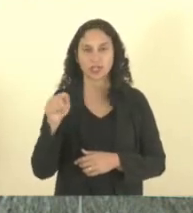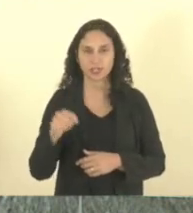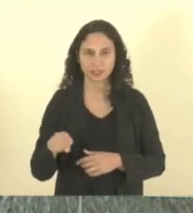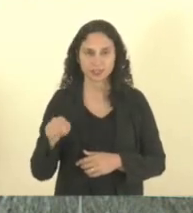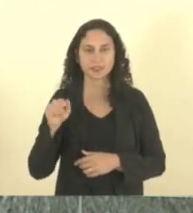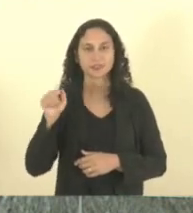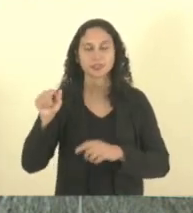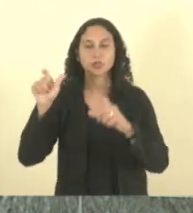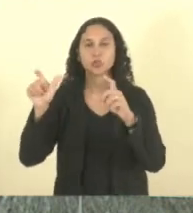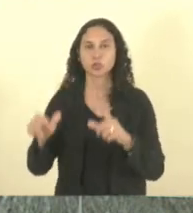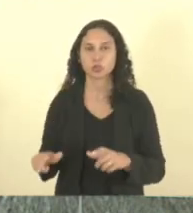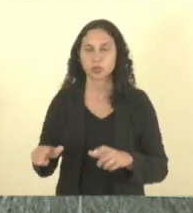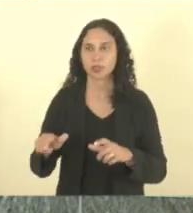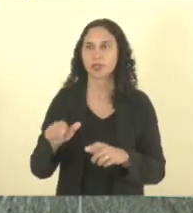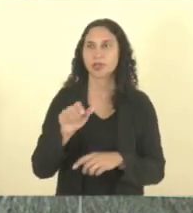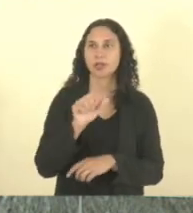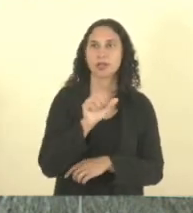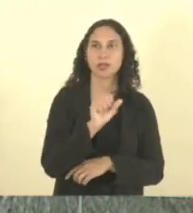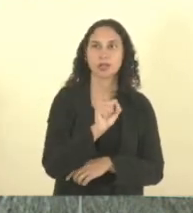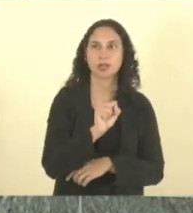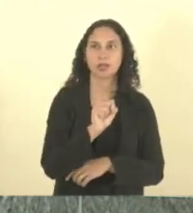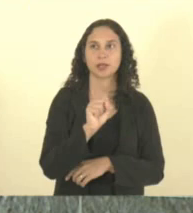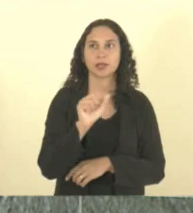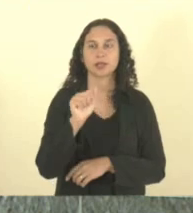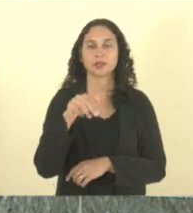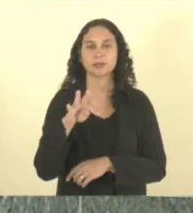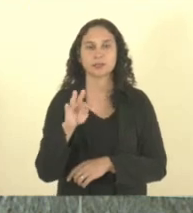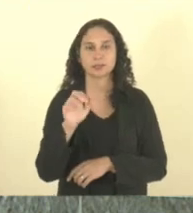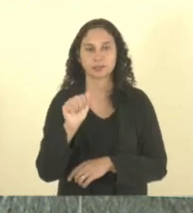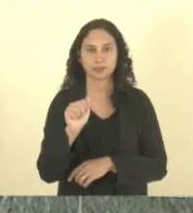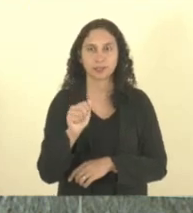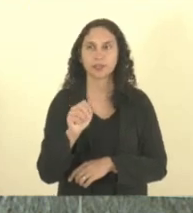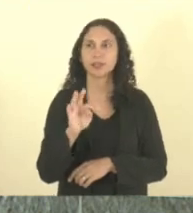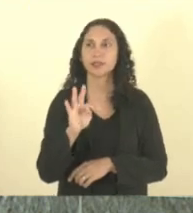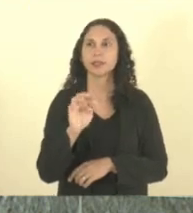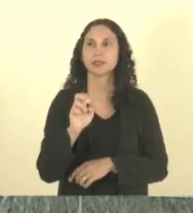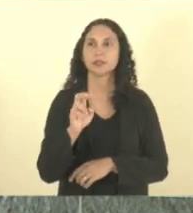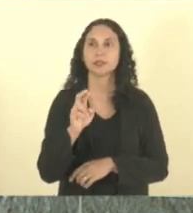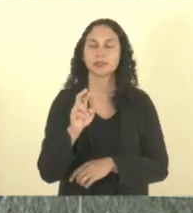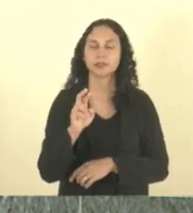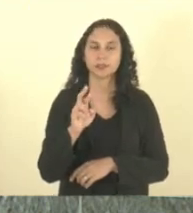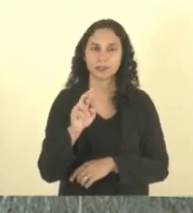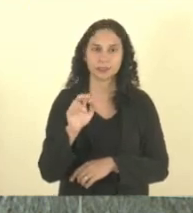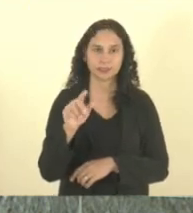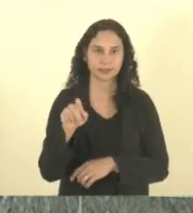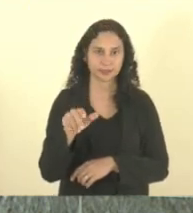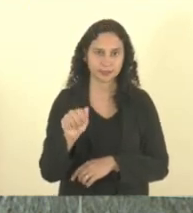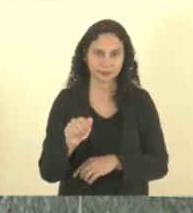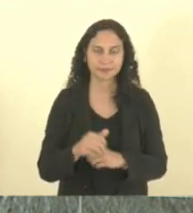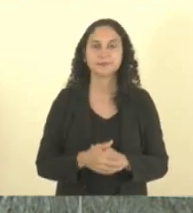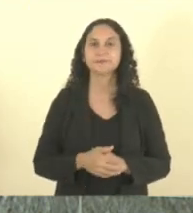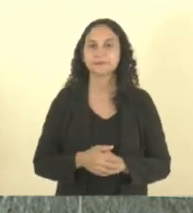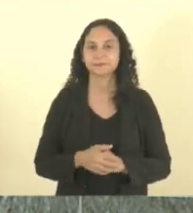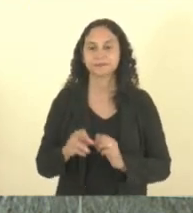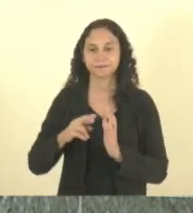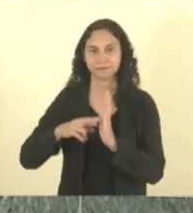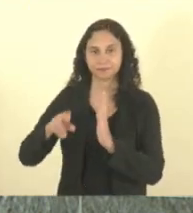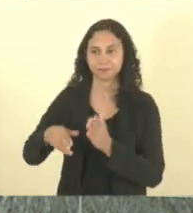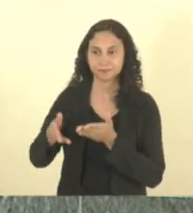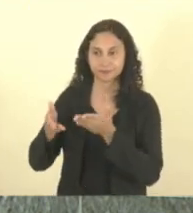Santa Tereza, que ocorre anualmente no mês de julho, caminhando a relatoria para o deputado Escaramuça. Item 10, Proédio de Lei